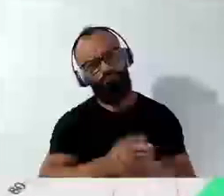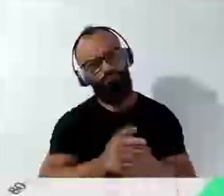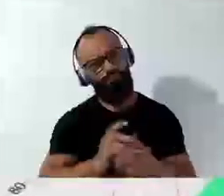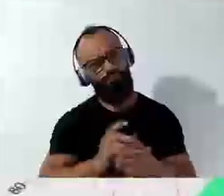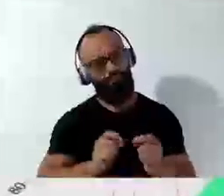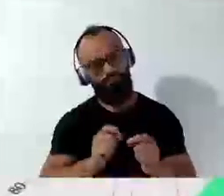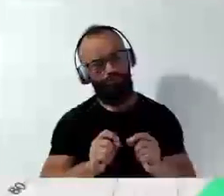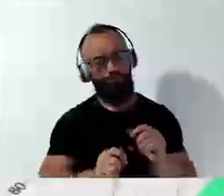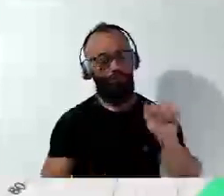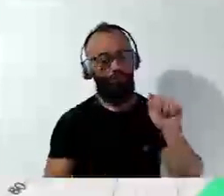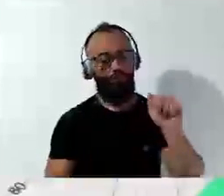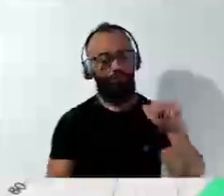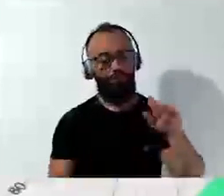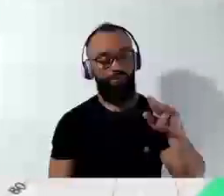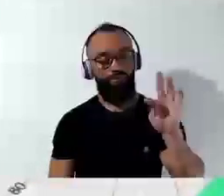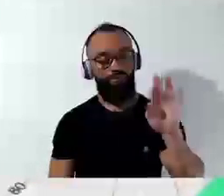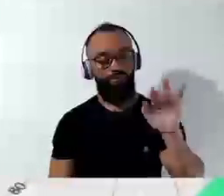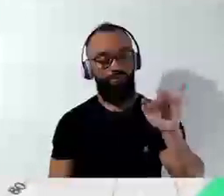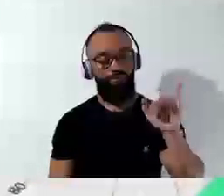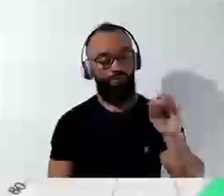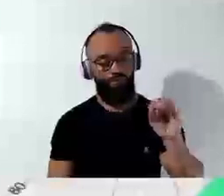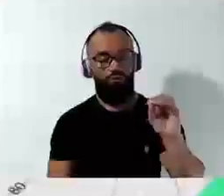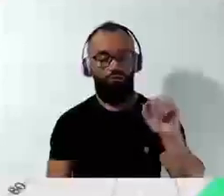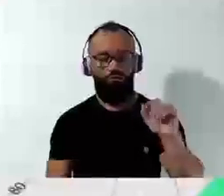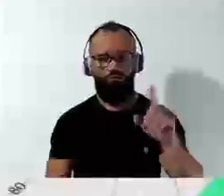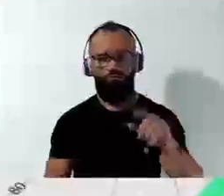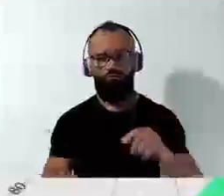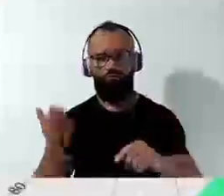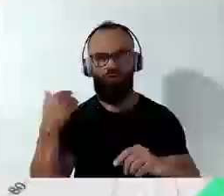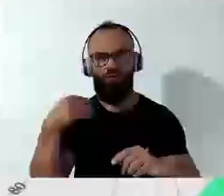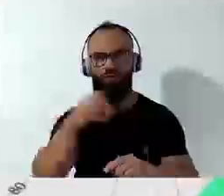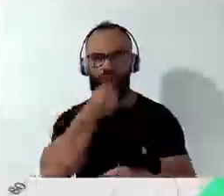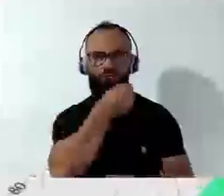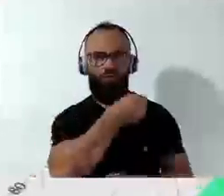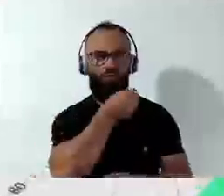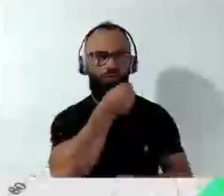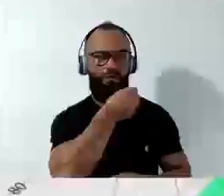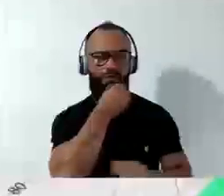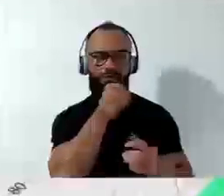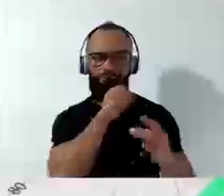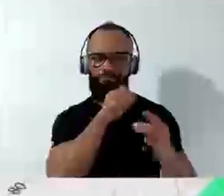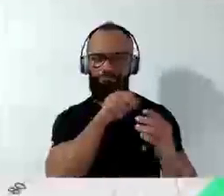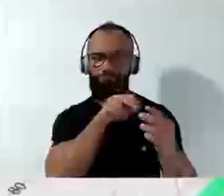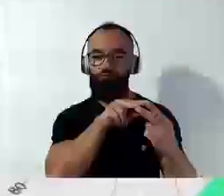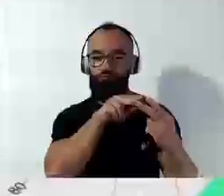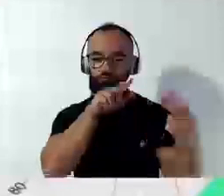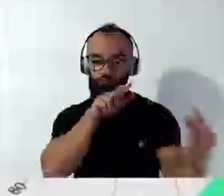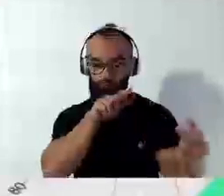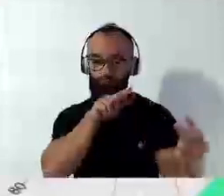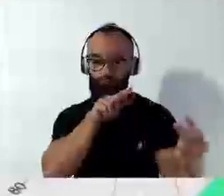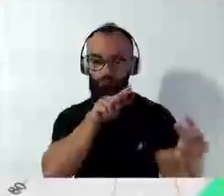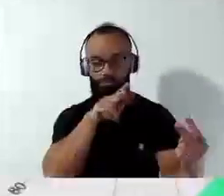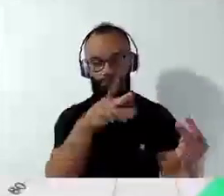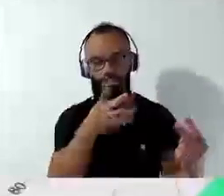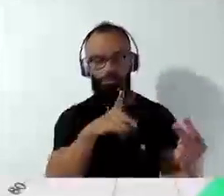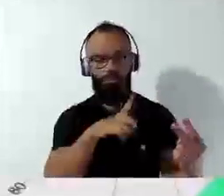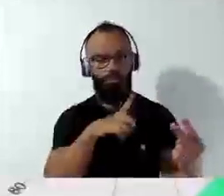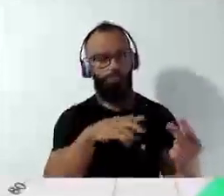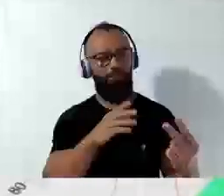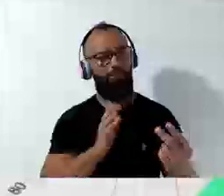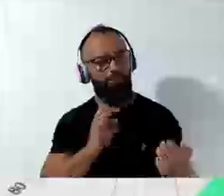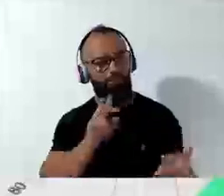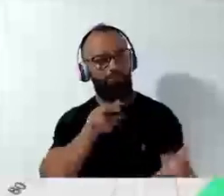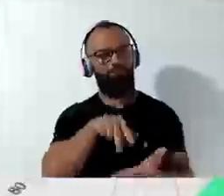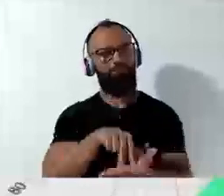Antônio César Ribas, um dia tivemos uma entrevista aqui online, ele se mostrou muito dedicado a vir a essa comunidade,